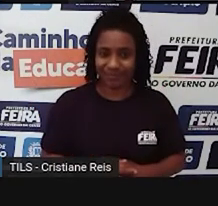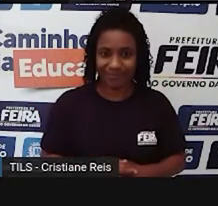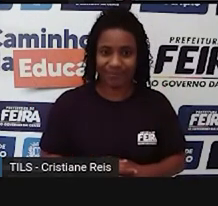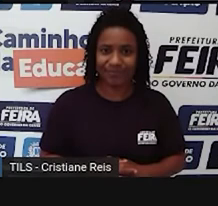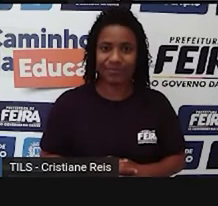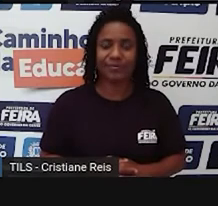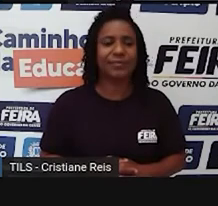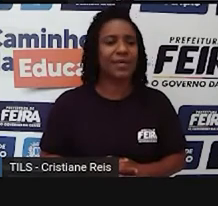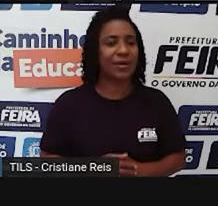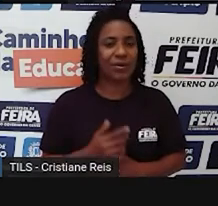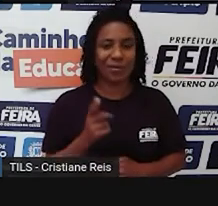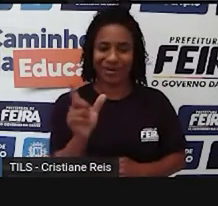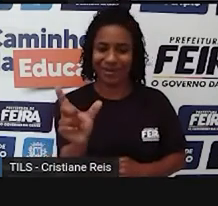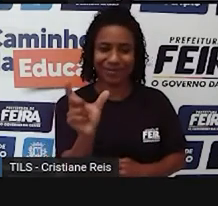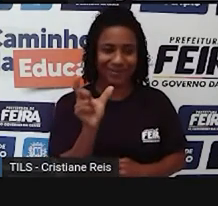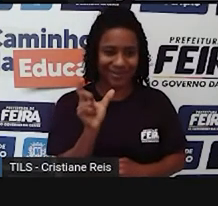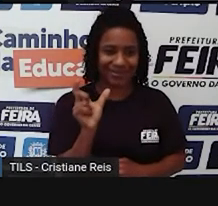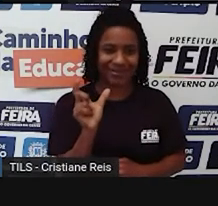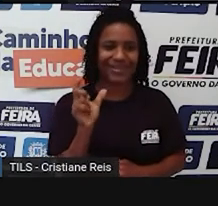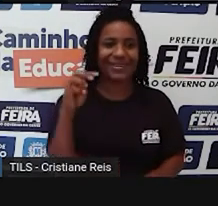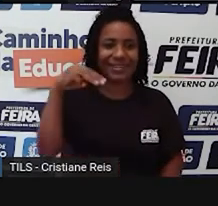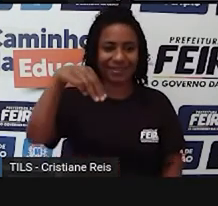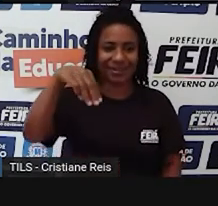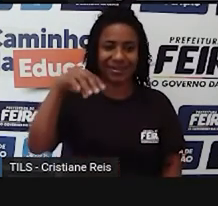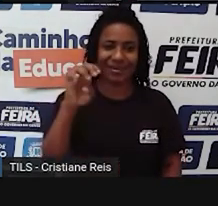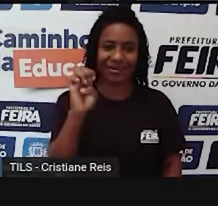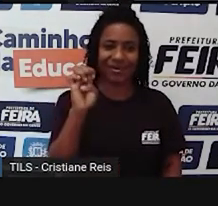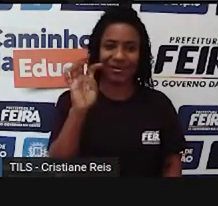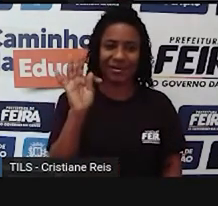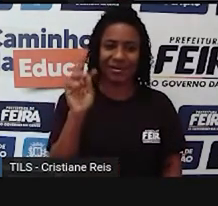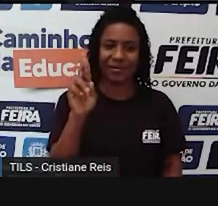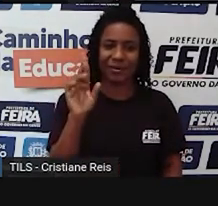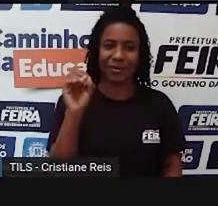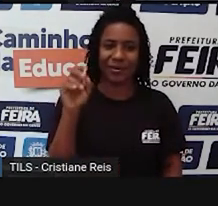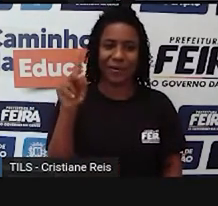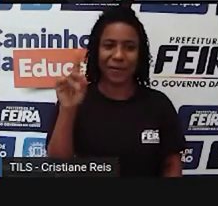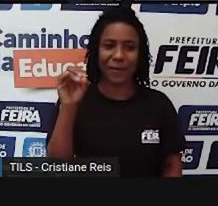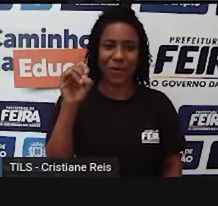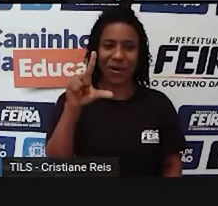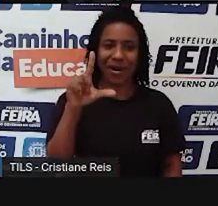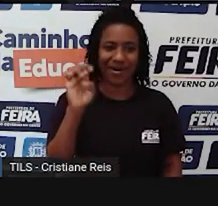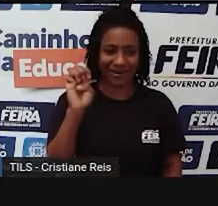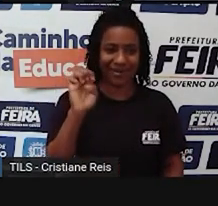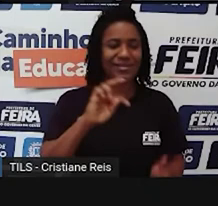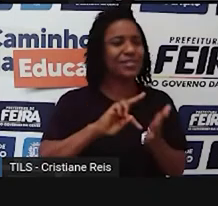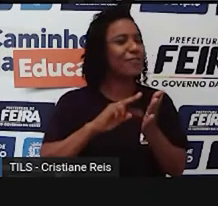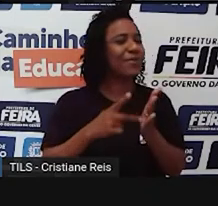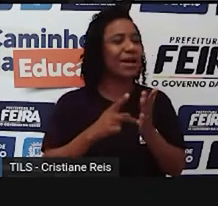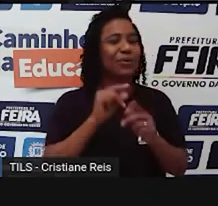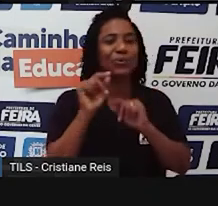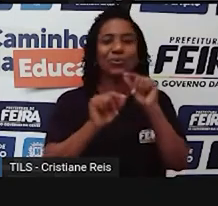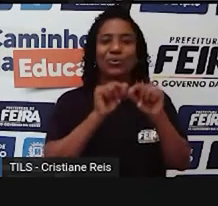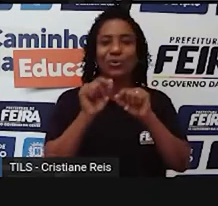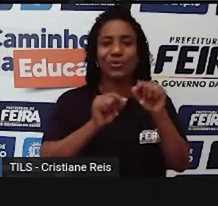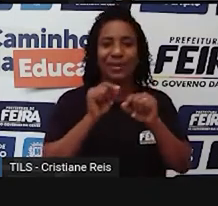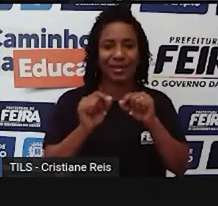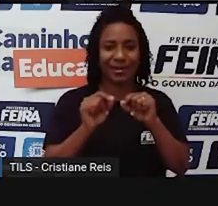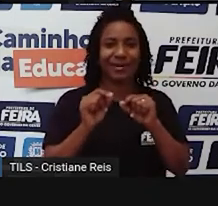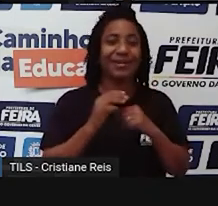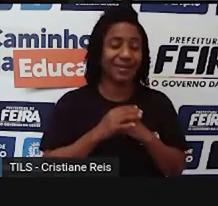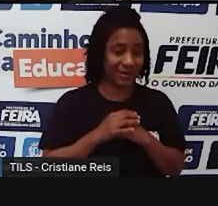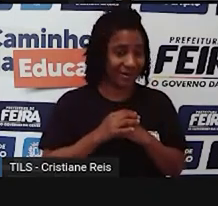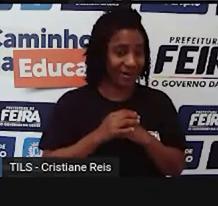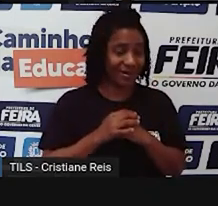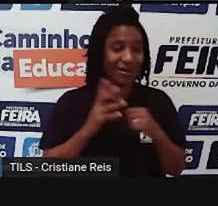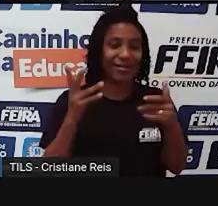Metrópole. O que que significa isso? Vocês provavelmente já viram essa palavra aí em algum lugar, né? Metrópole é uma cidade que ela